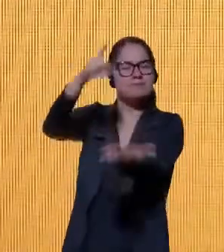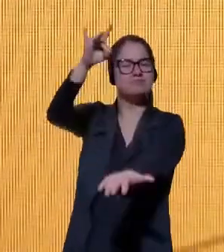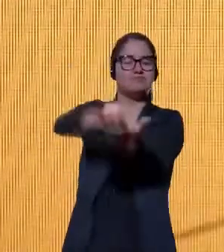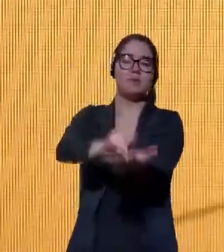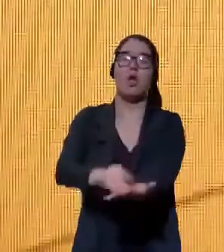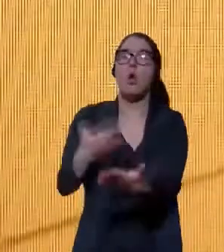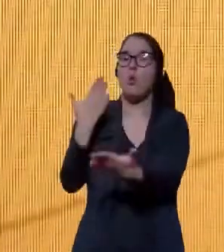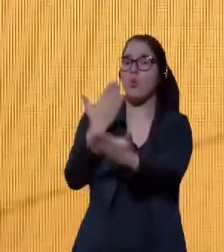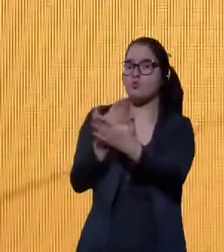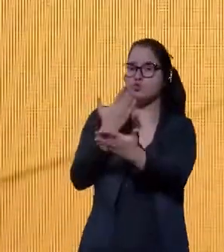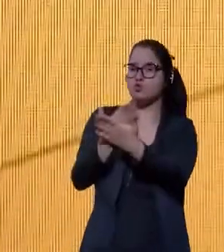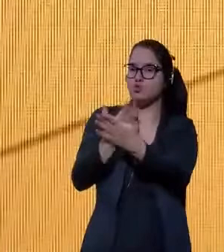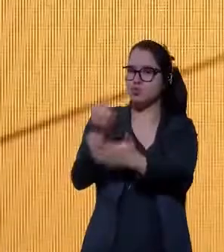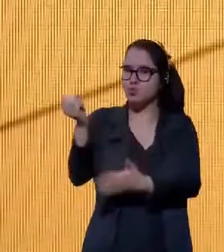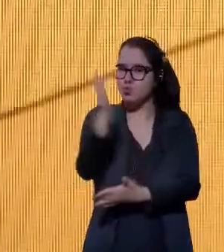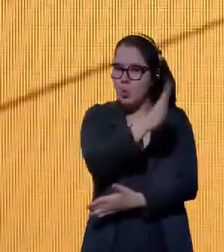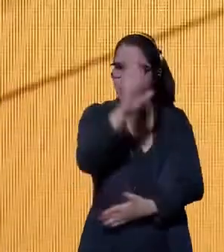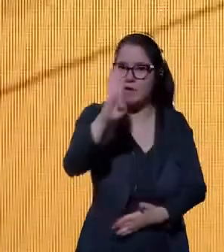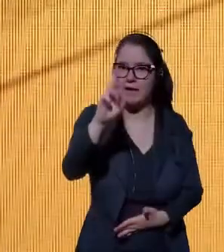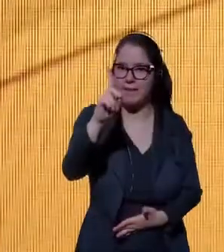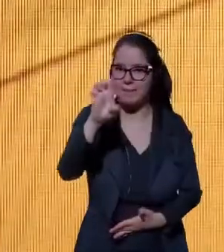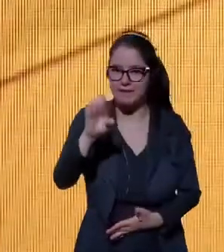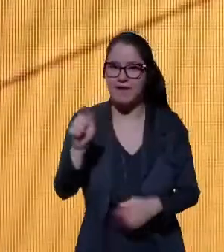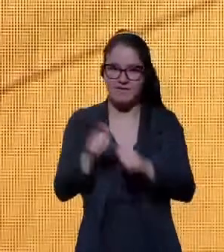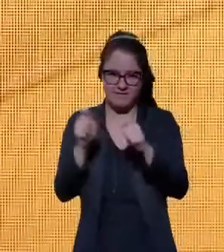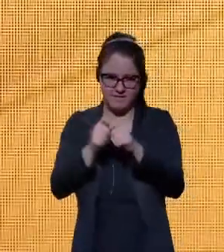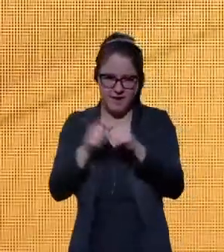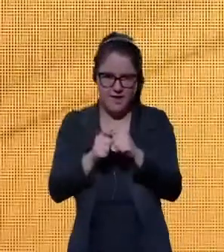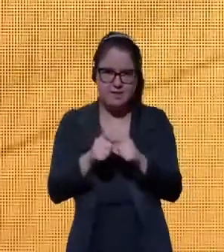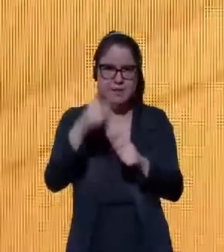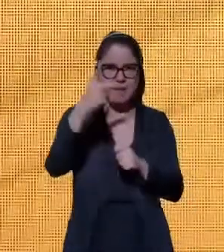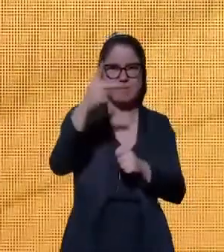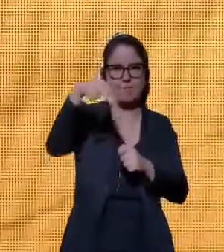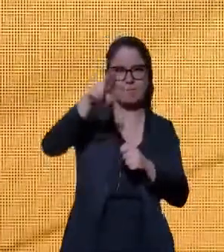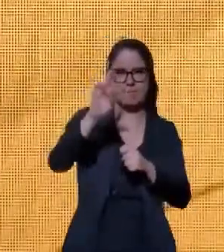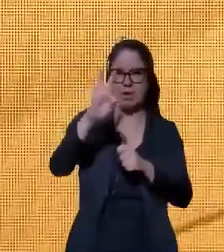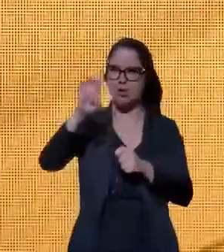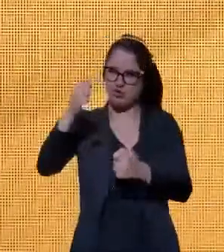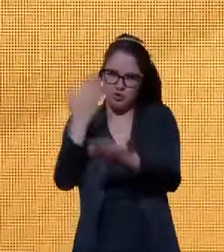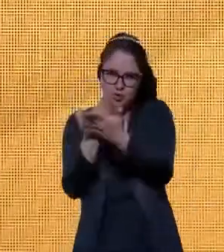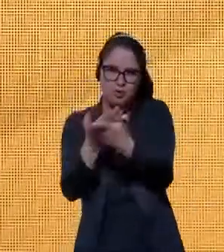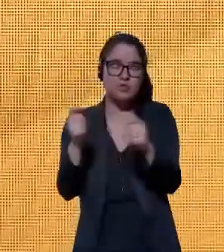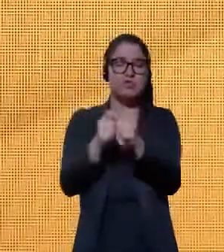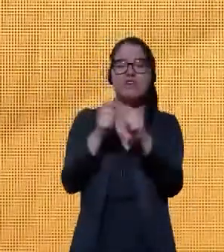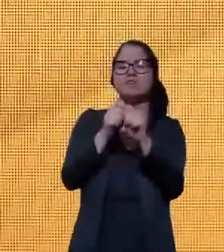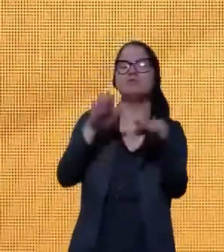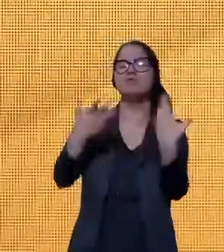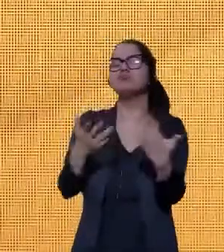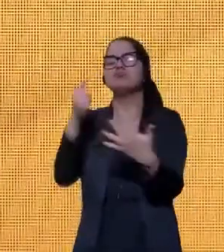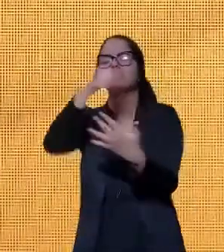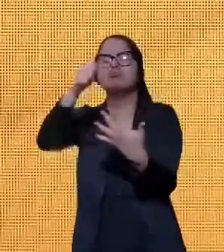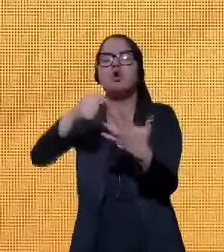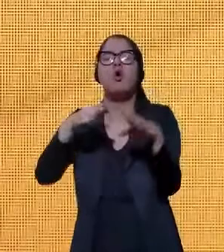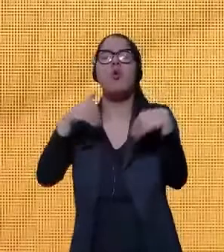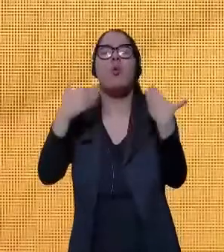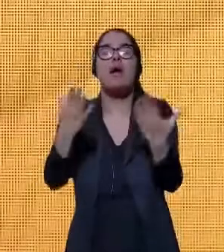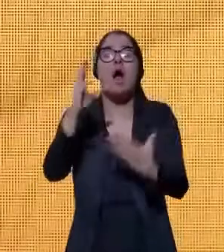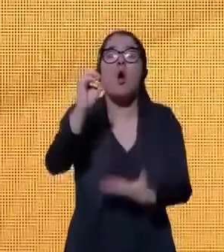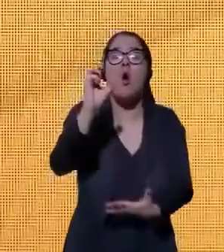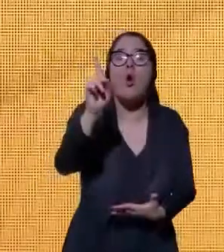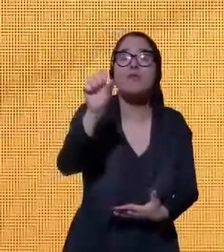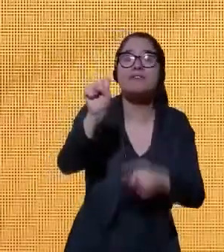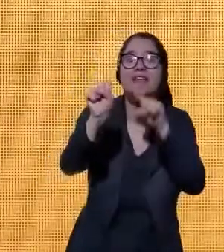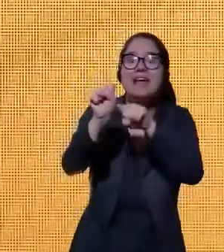conduzido pela ABDE e pelo PNUD, foi possível verificar quais ODSs foram mais